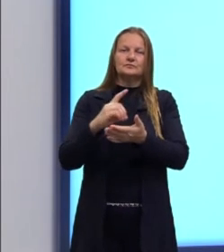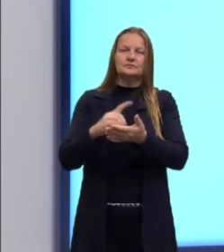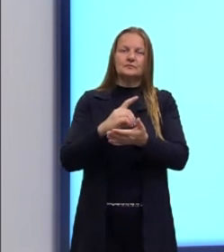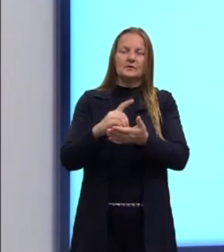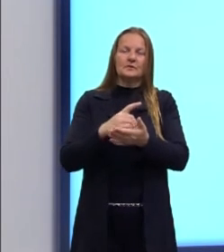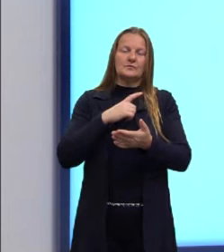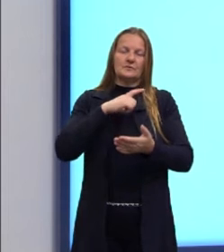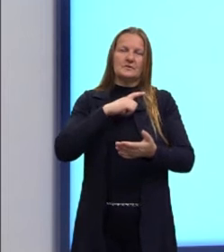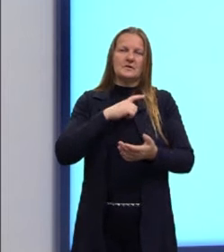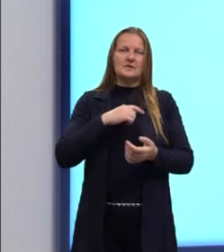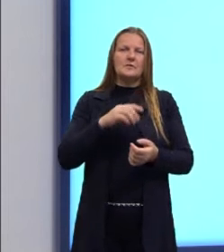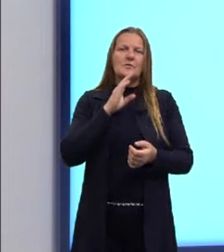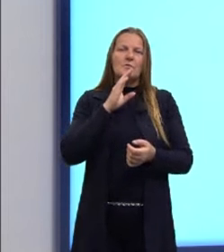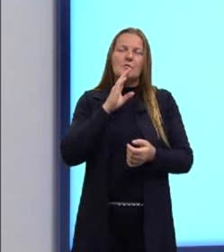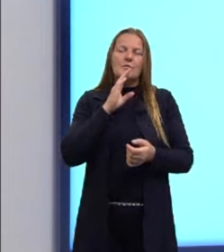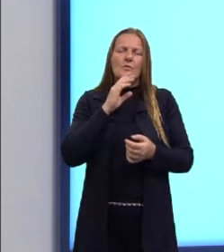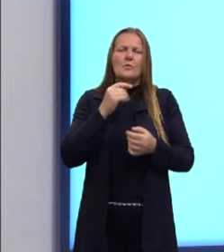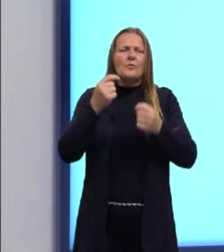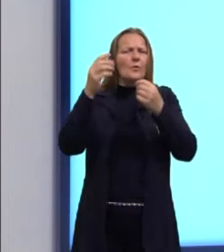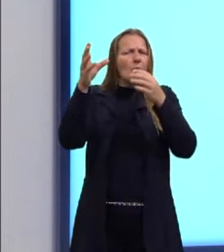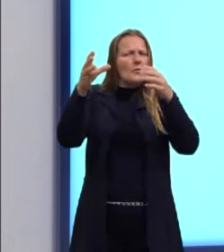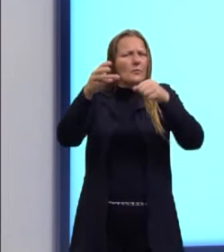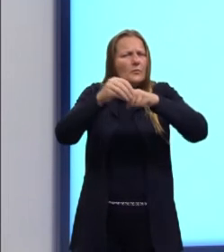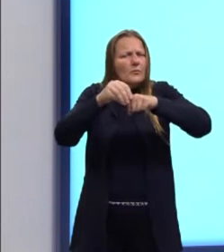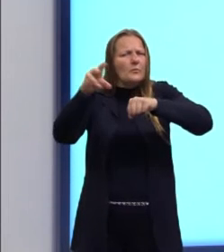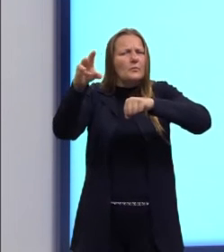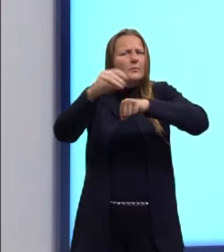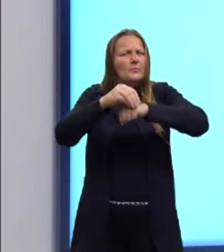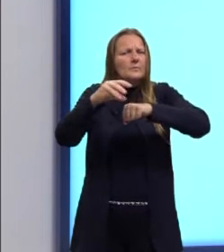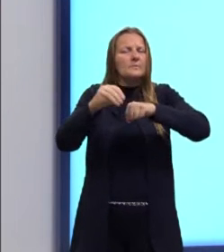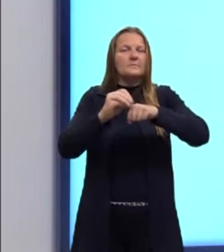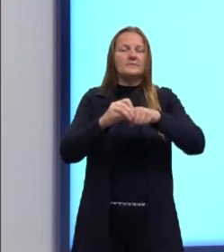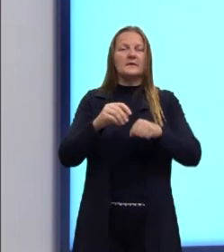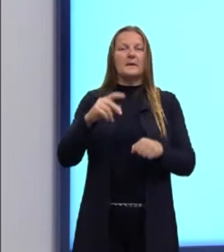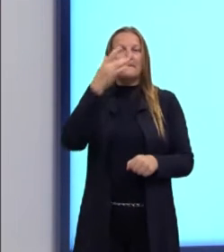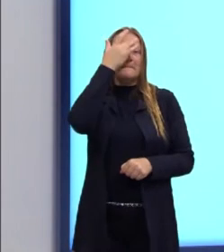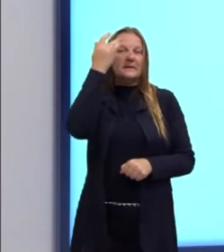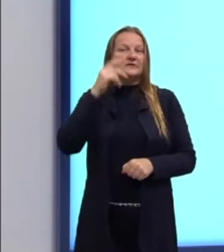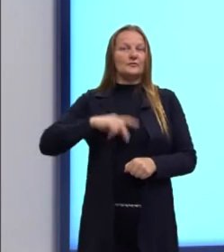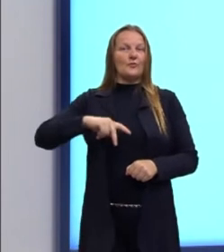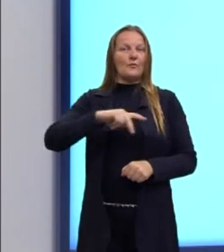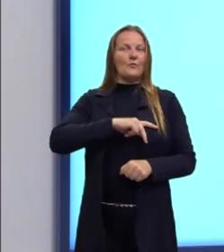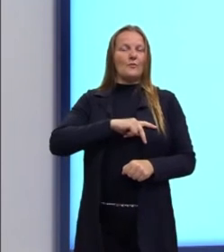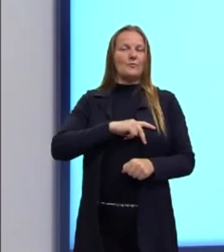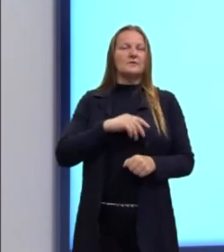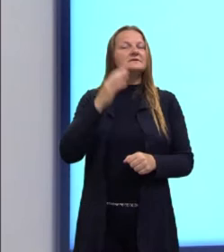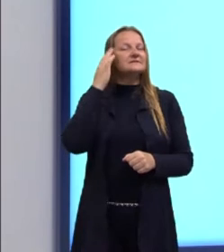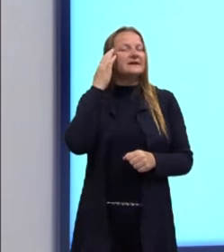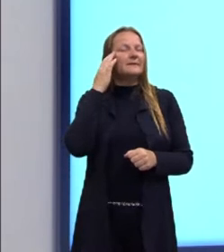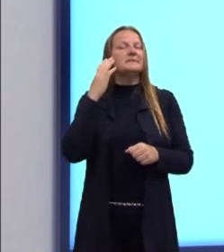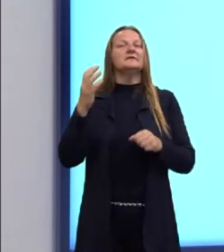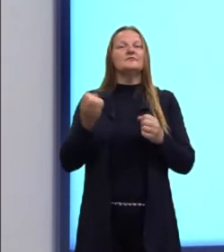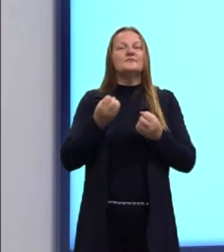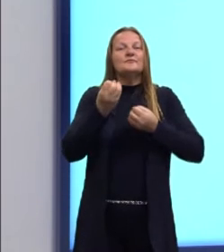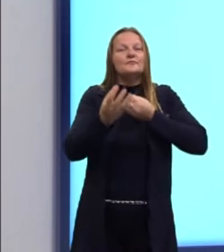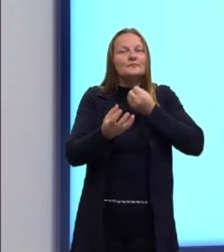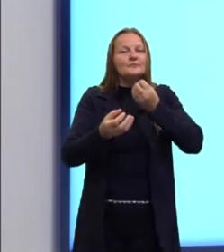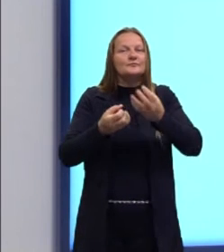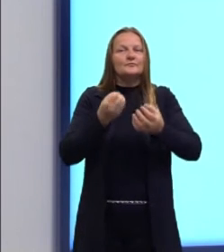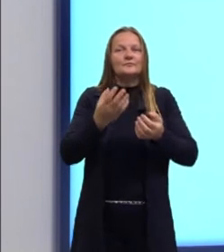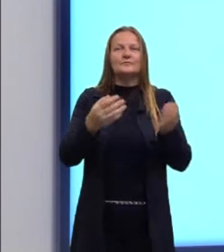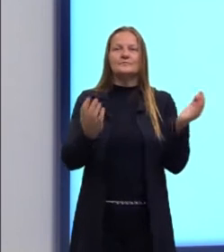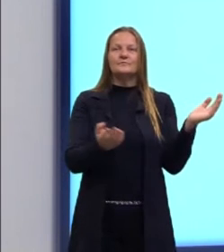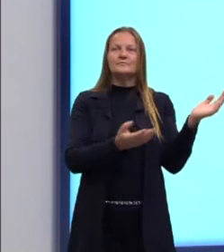também temos aqueles conhecimentos que partem do popular, que partem do coloquial. E eu trouxe aqui para